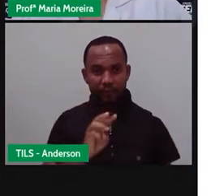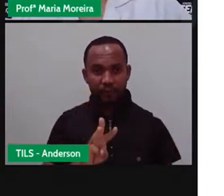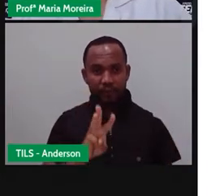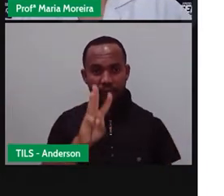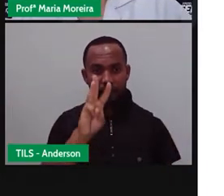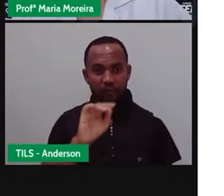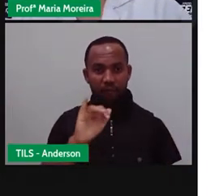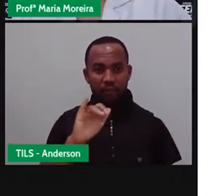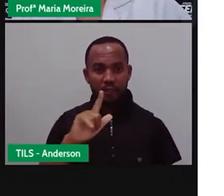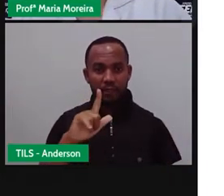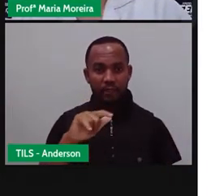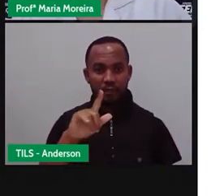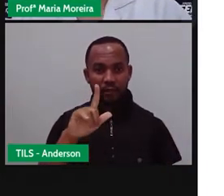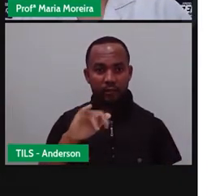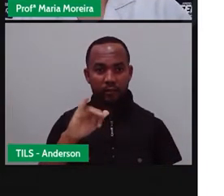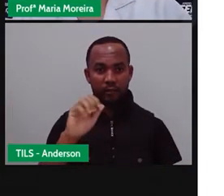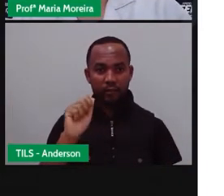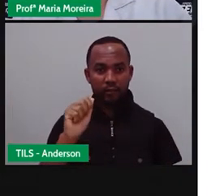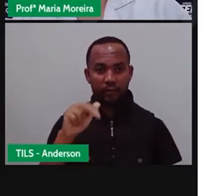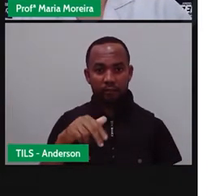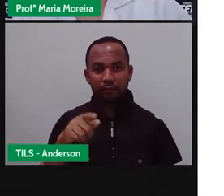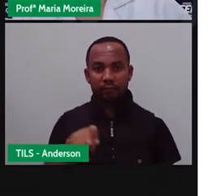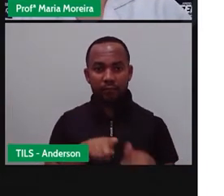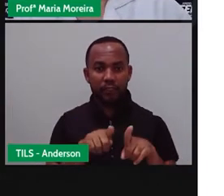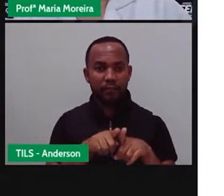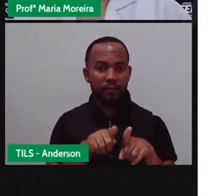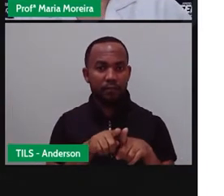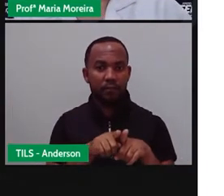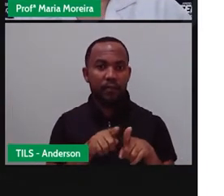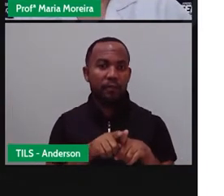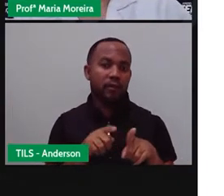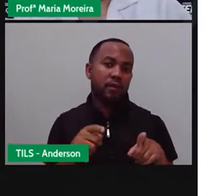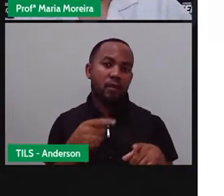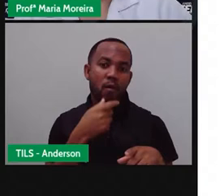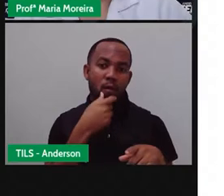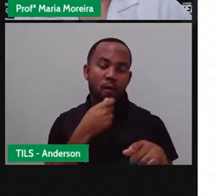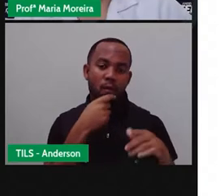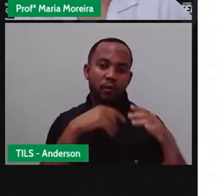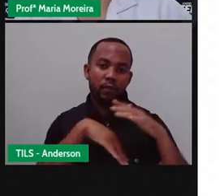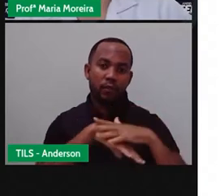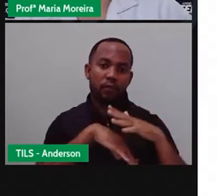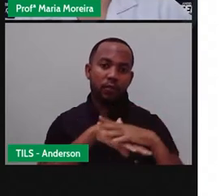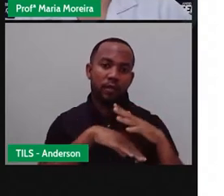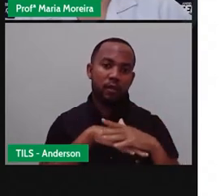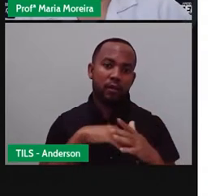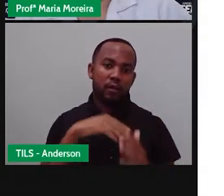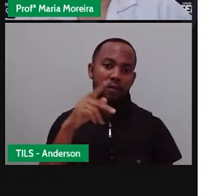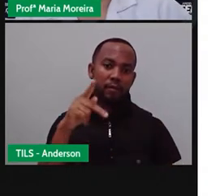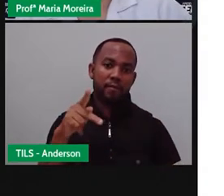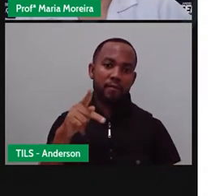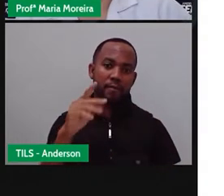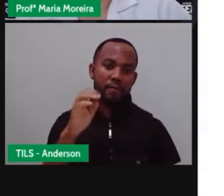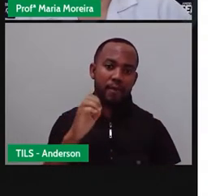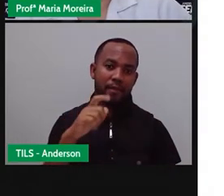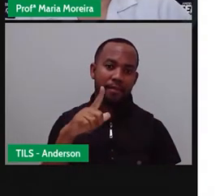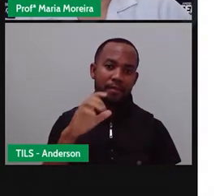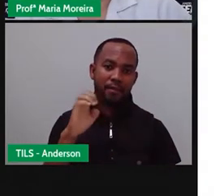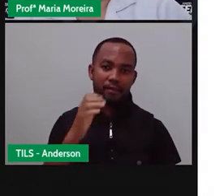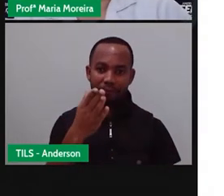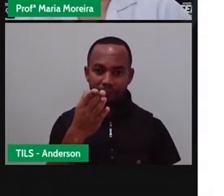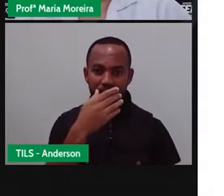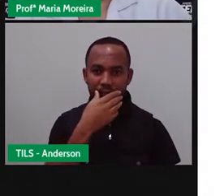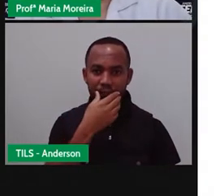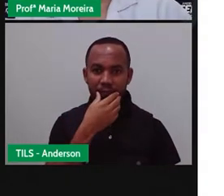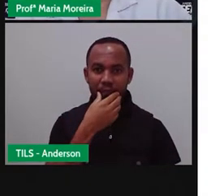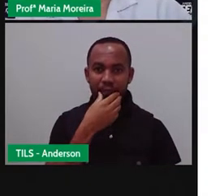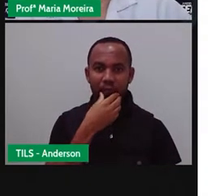Pelé, né? Roberto Marinho, que foi o fundador da Rede Globo, hoje não está mais entre nós, ele não